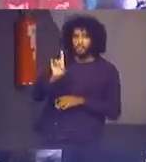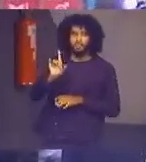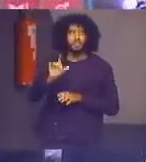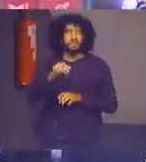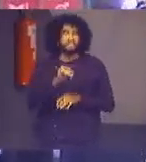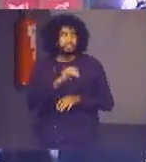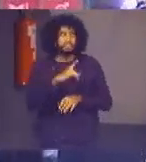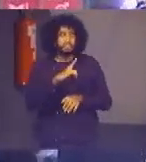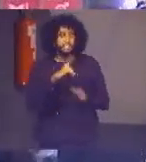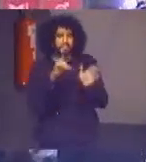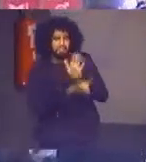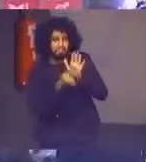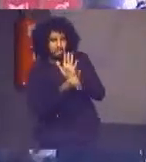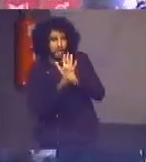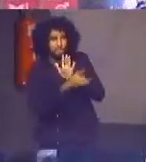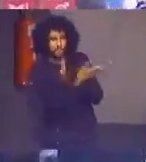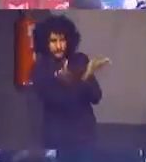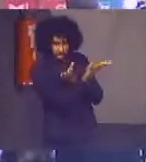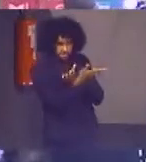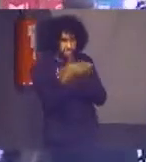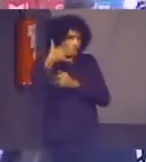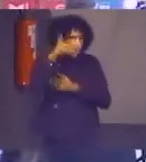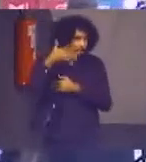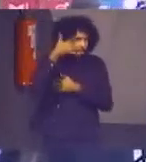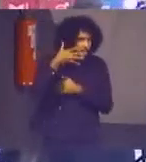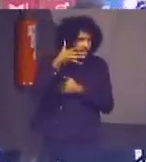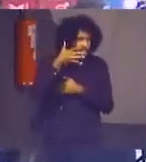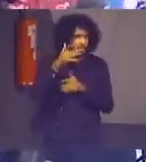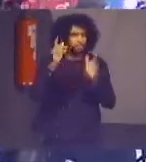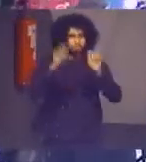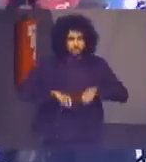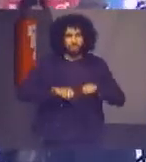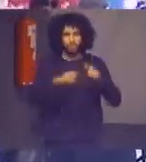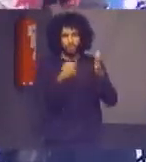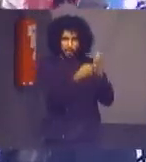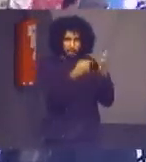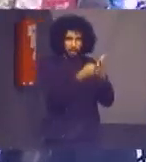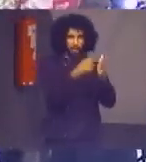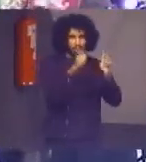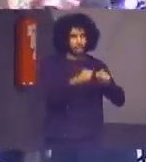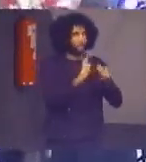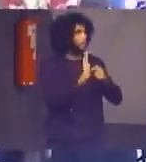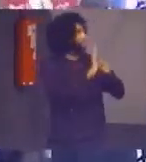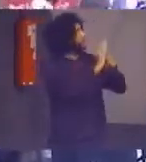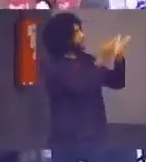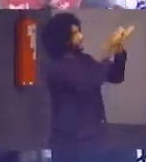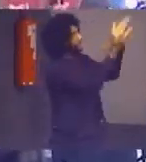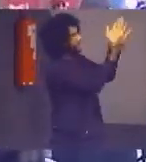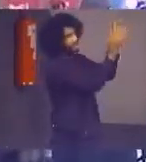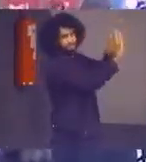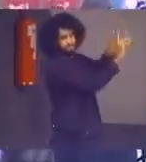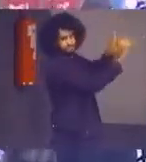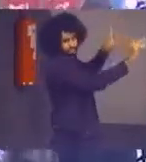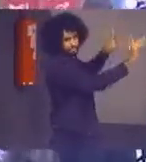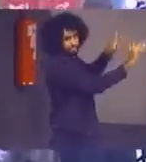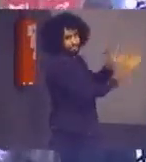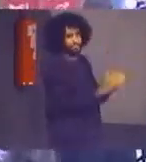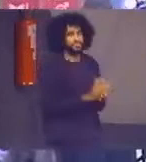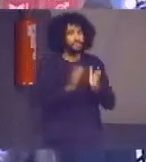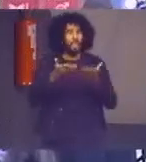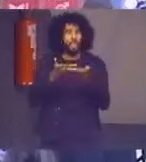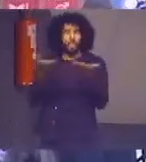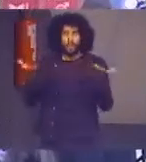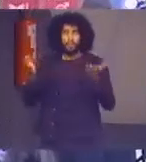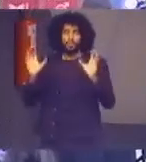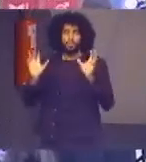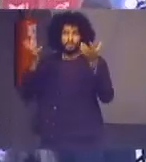aos palestrantes as instruções para a utilização serão exibidas no telão este seminário está sendo